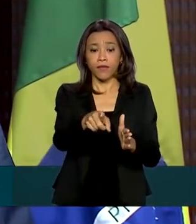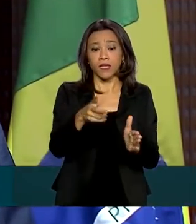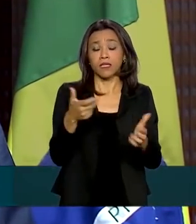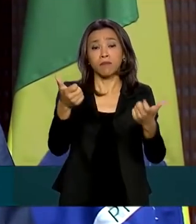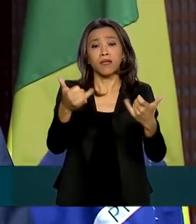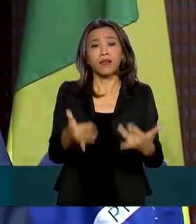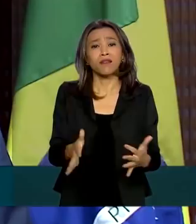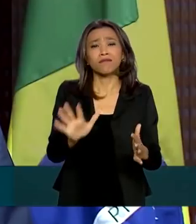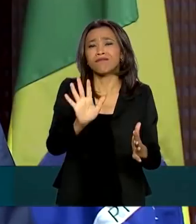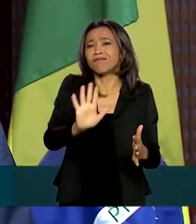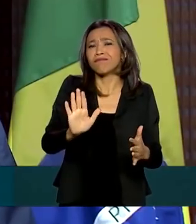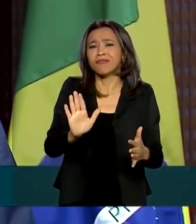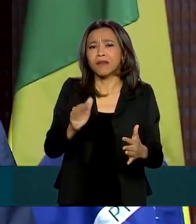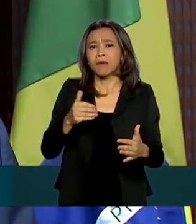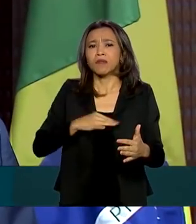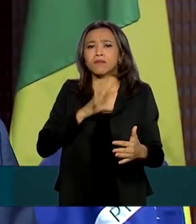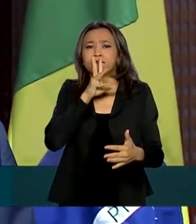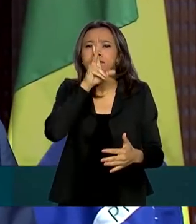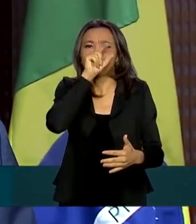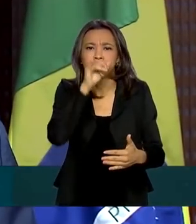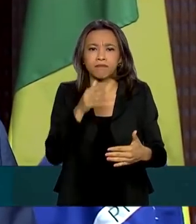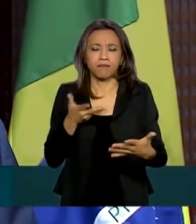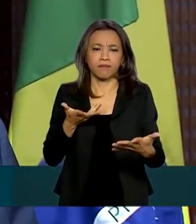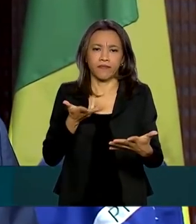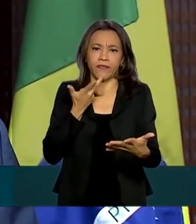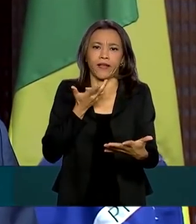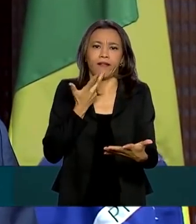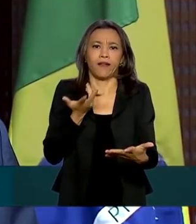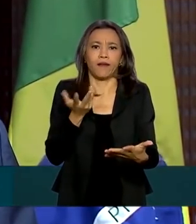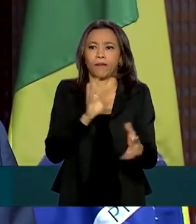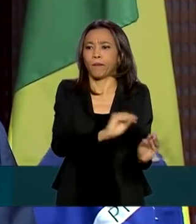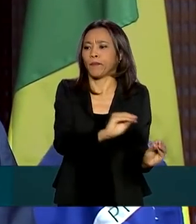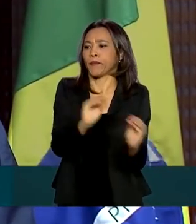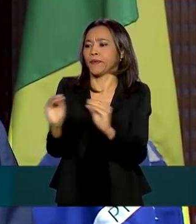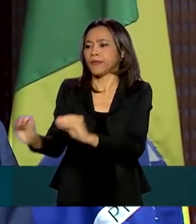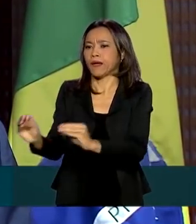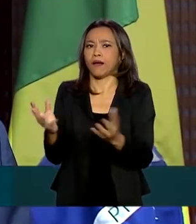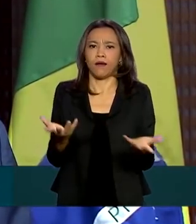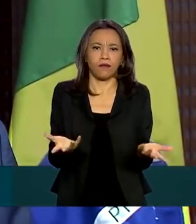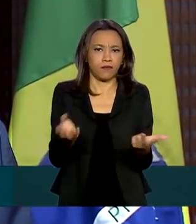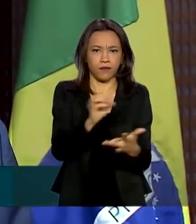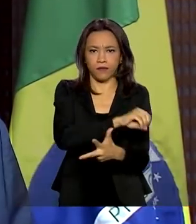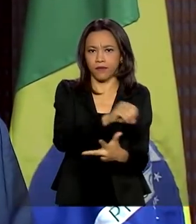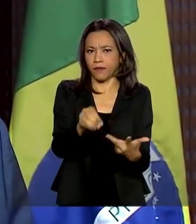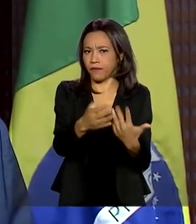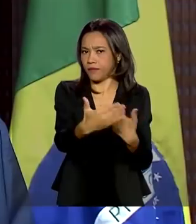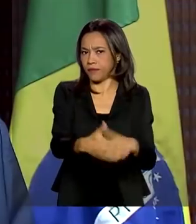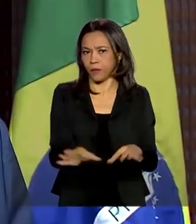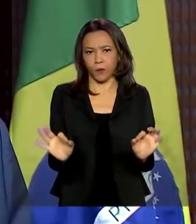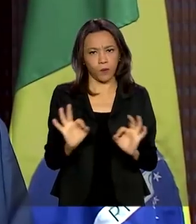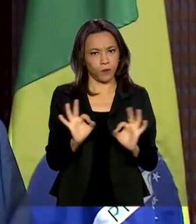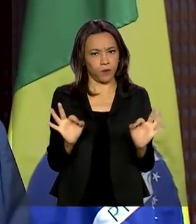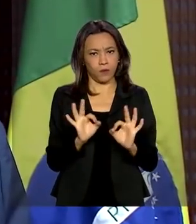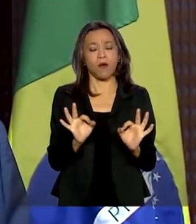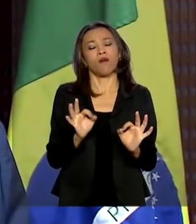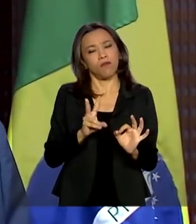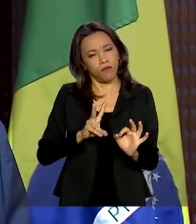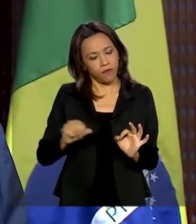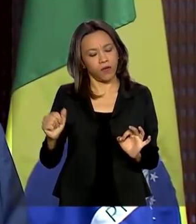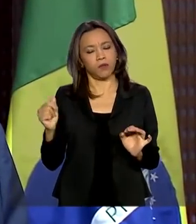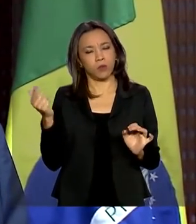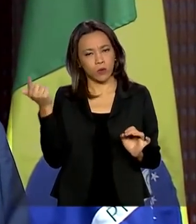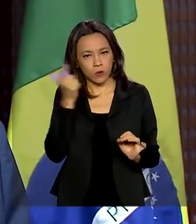cogitar fazer uma mudança na vida das pessoas. Nós vamos enfrentar o